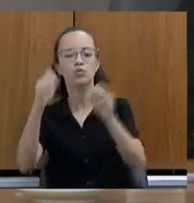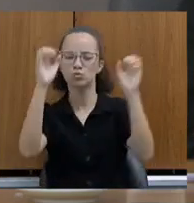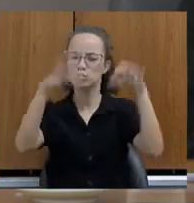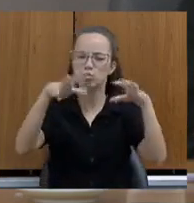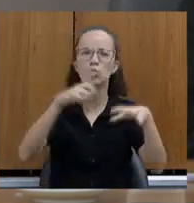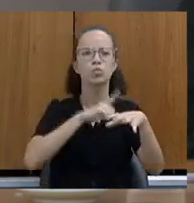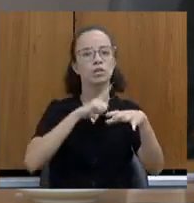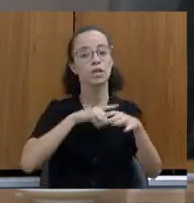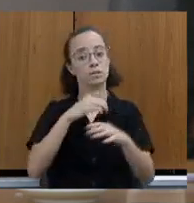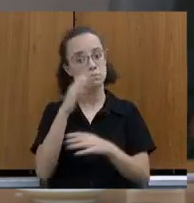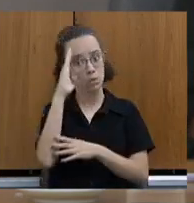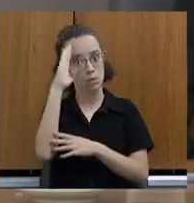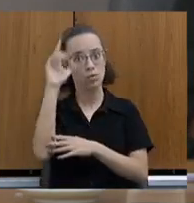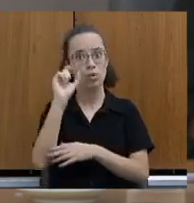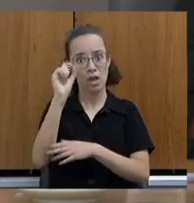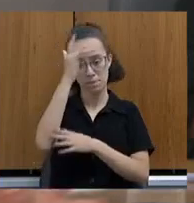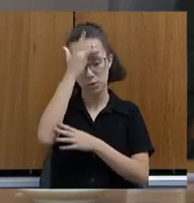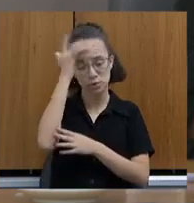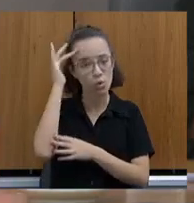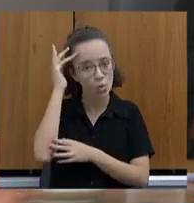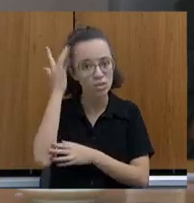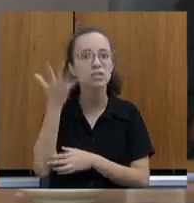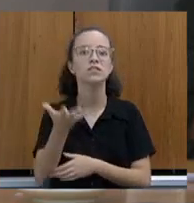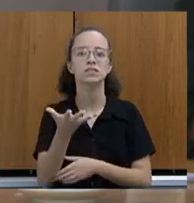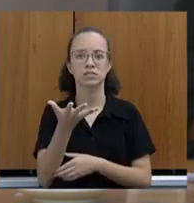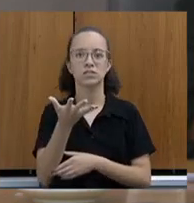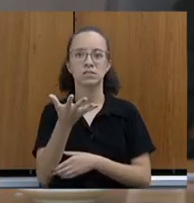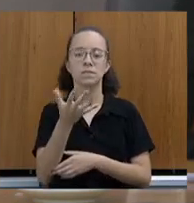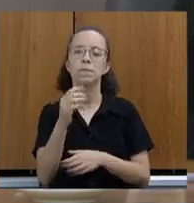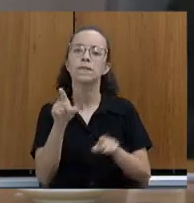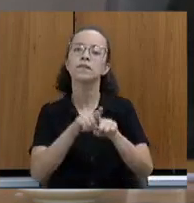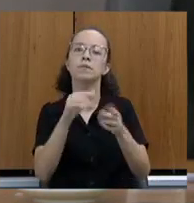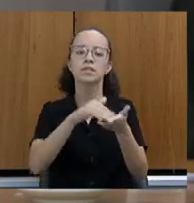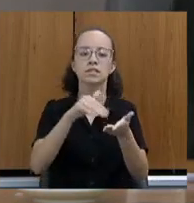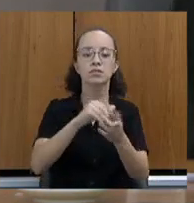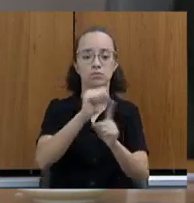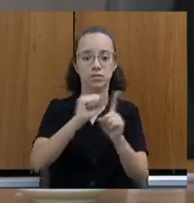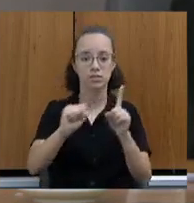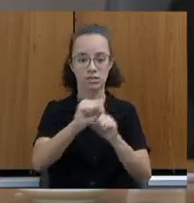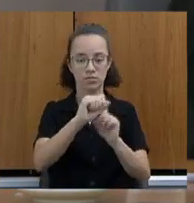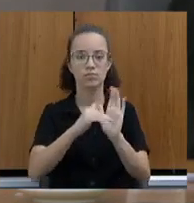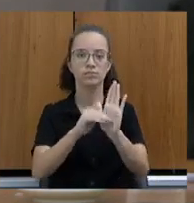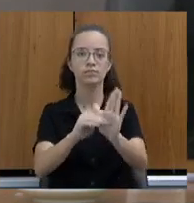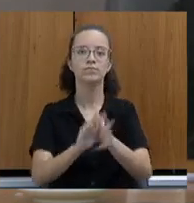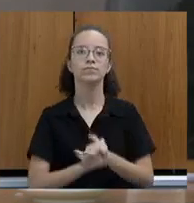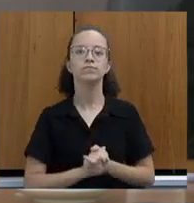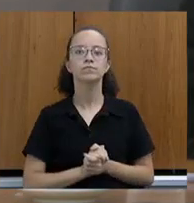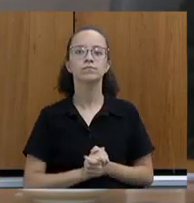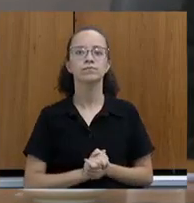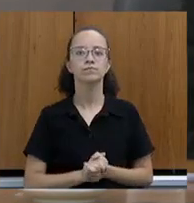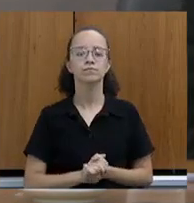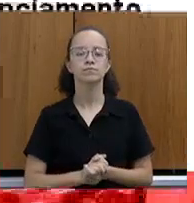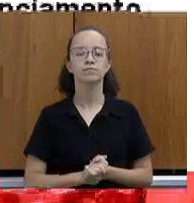principalmente as pessoas que foram vetadas na Secretaria de Assistência Social. Por favor.